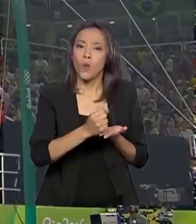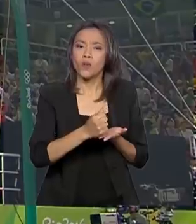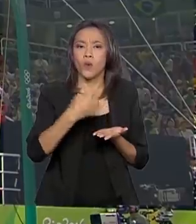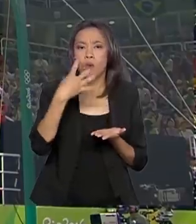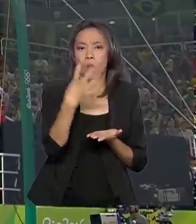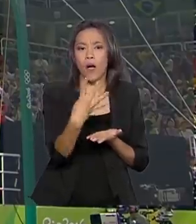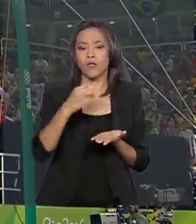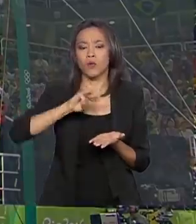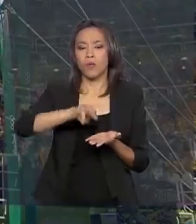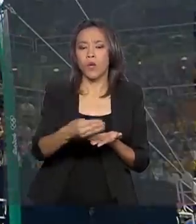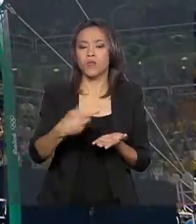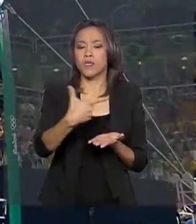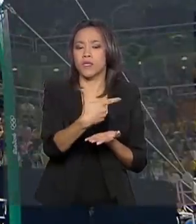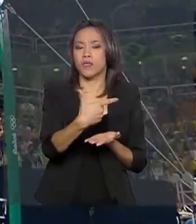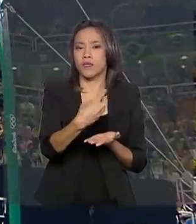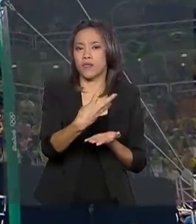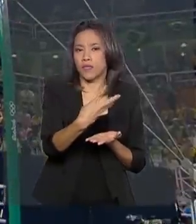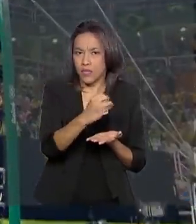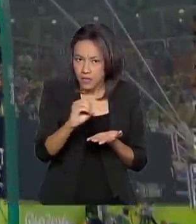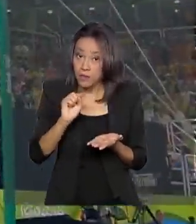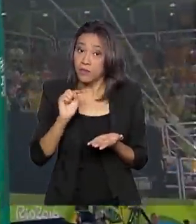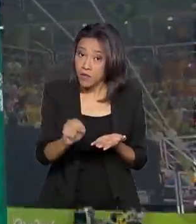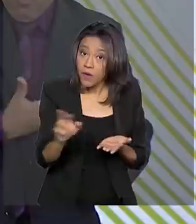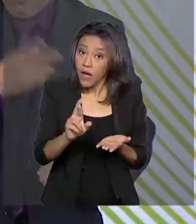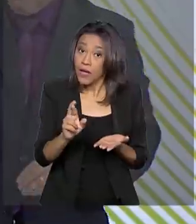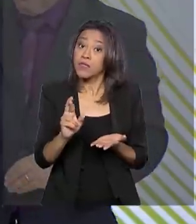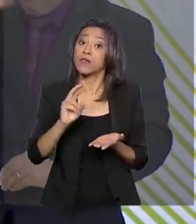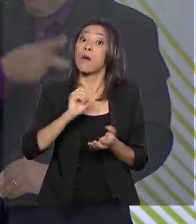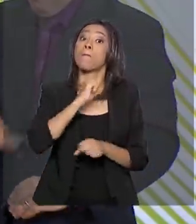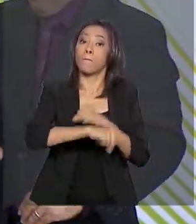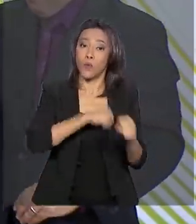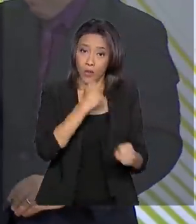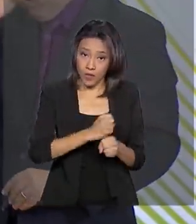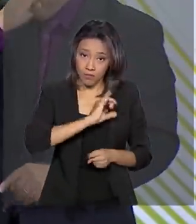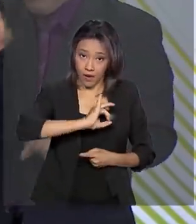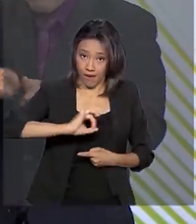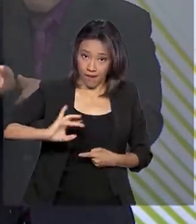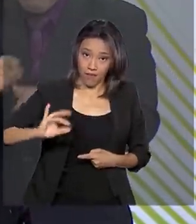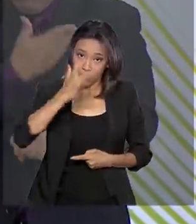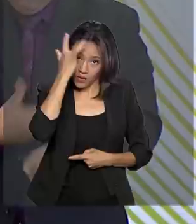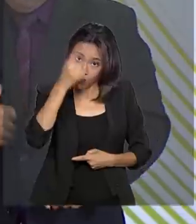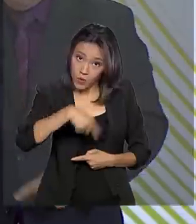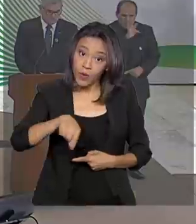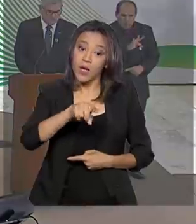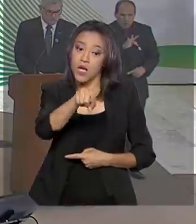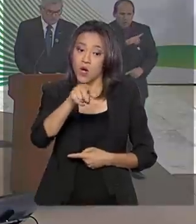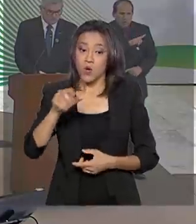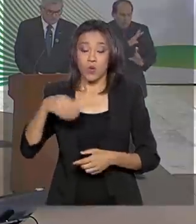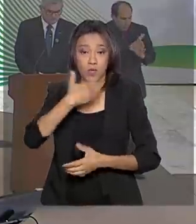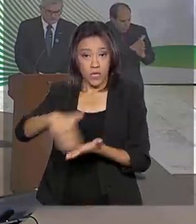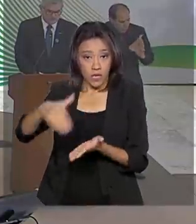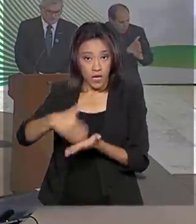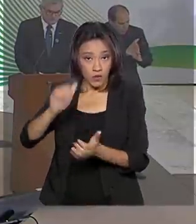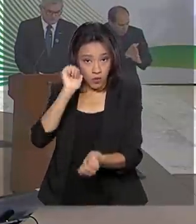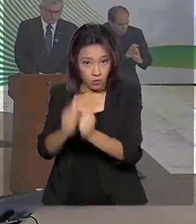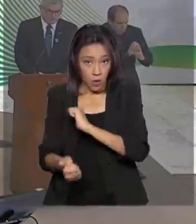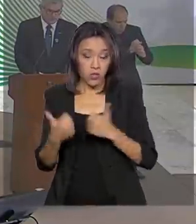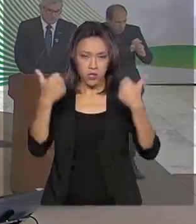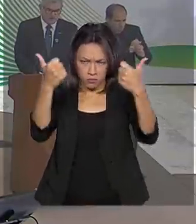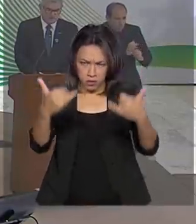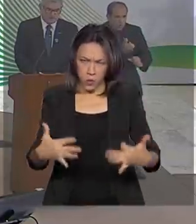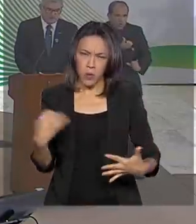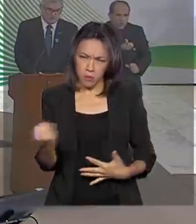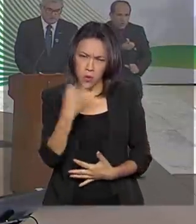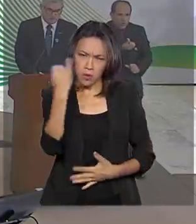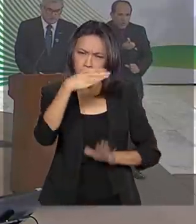,3 milhões por atleta por ano. O secretário de Esporte do Ministério da Cidadania destacou a importância desses